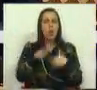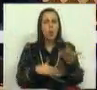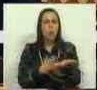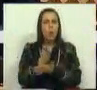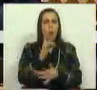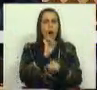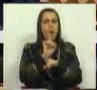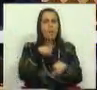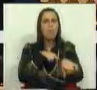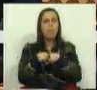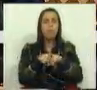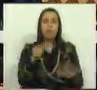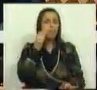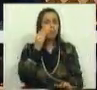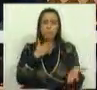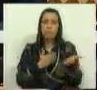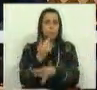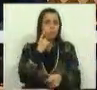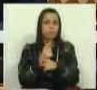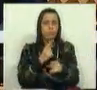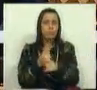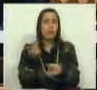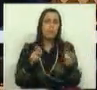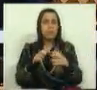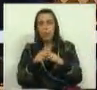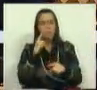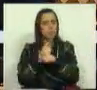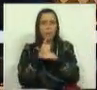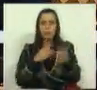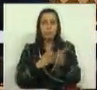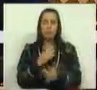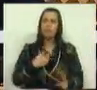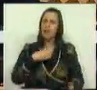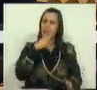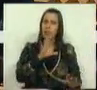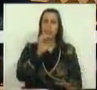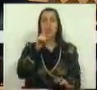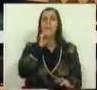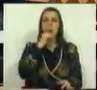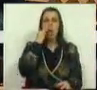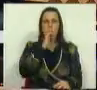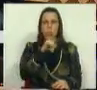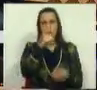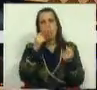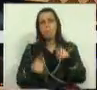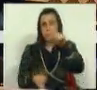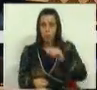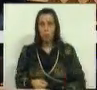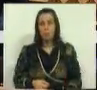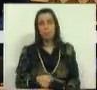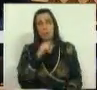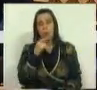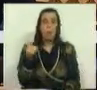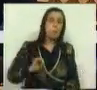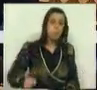a sua política, custe o que custar. E eu devo lhe dizer, Sr. Primeiro-Ministro, ao Sr. pode-lhe custar pouco, pode-lhe sair